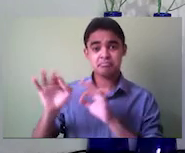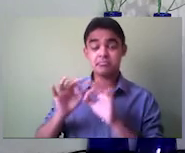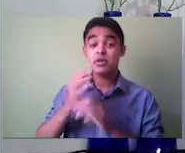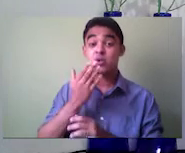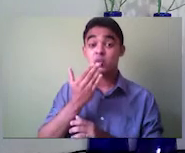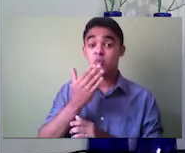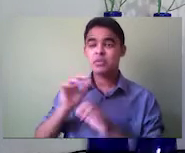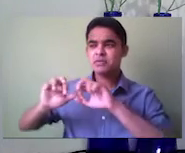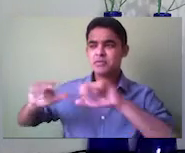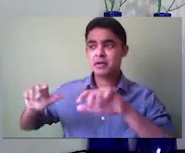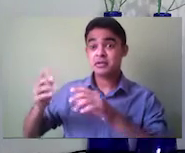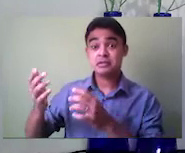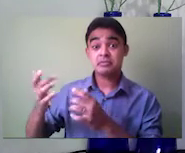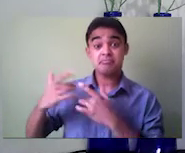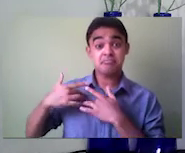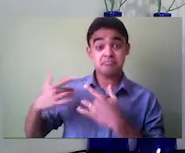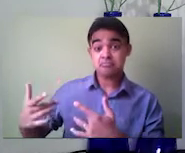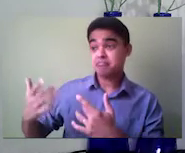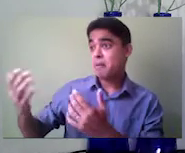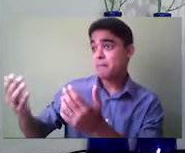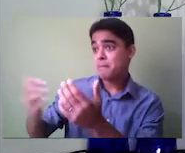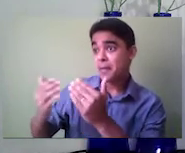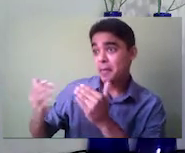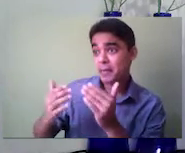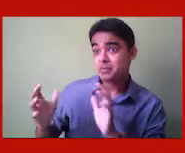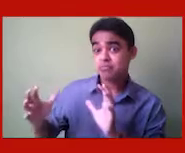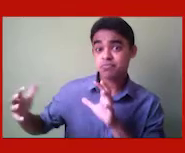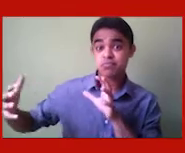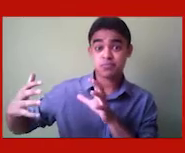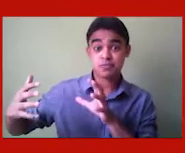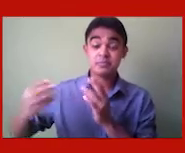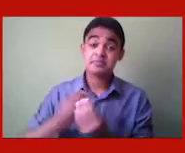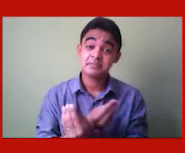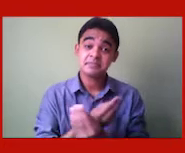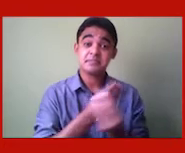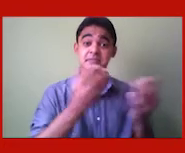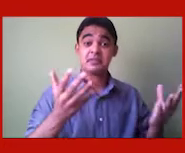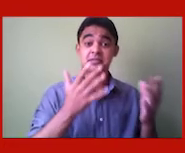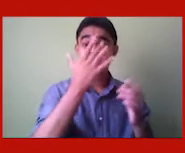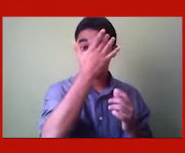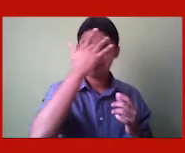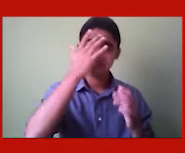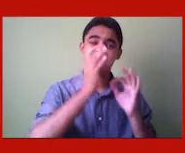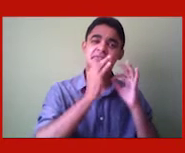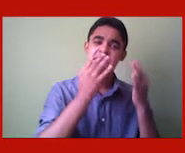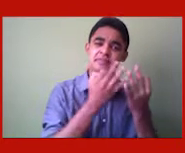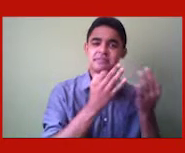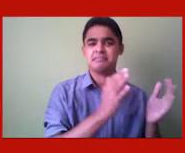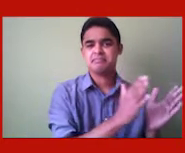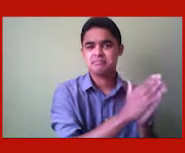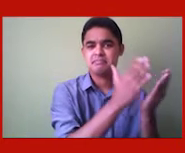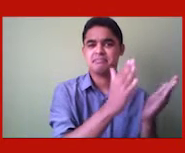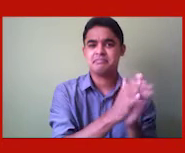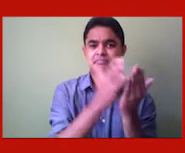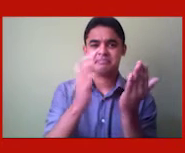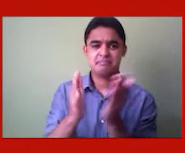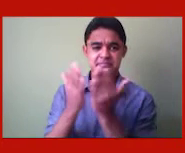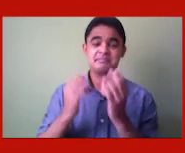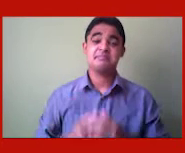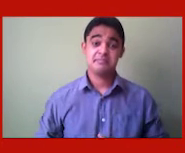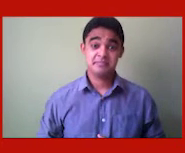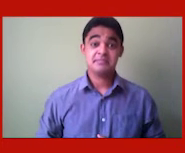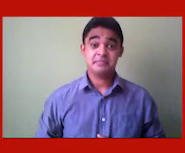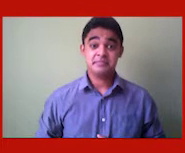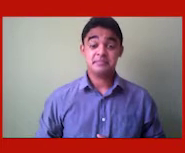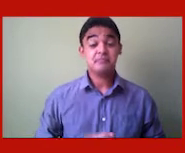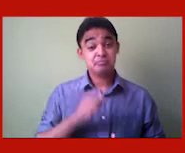que serão doados para famílias não atendidas por programas sociais. As doações podem ser realizadas em período de 8h ao meio